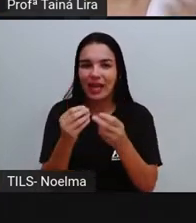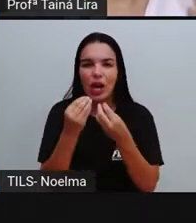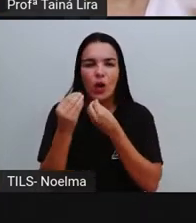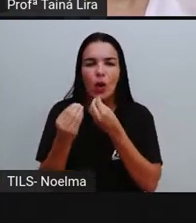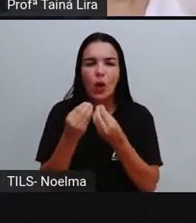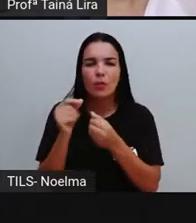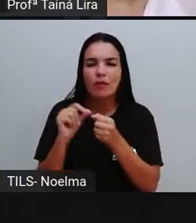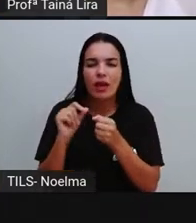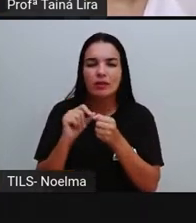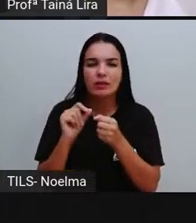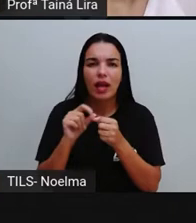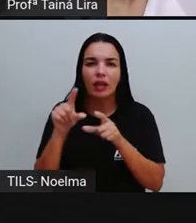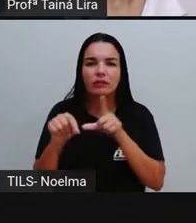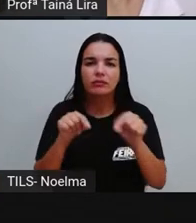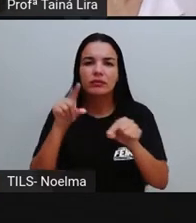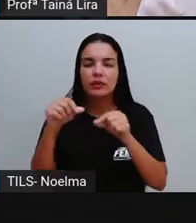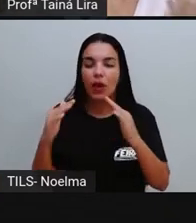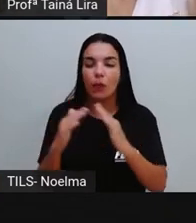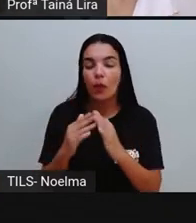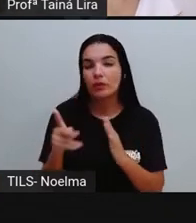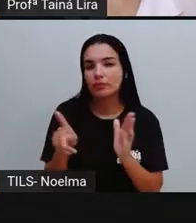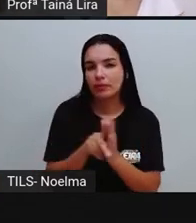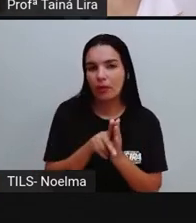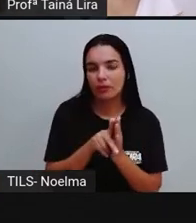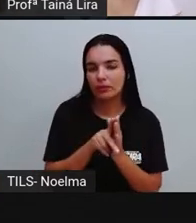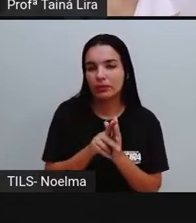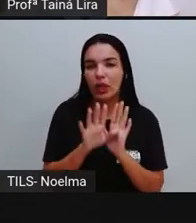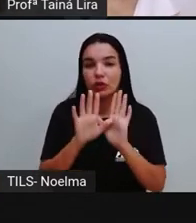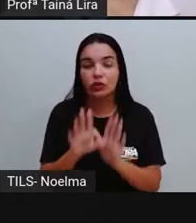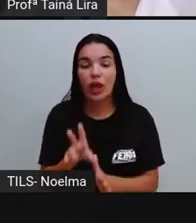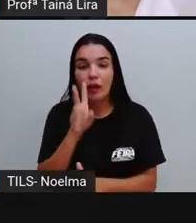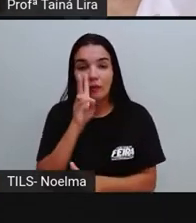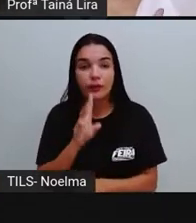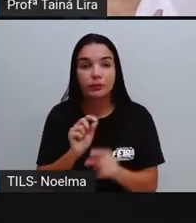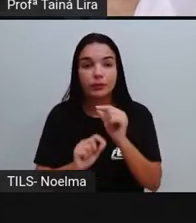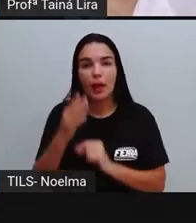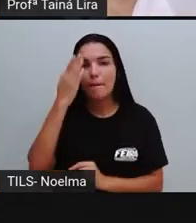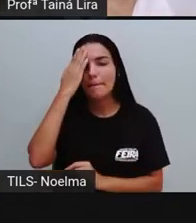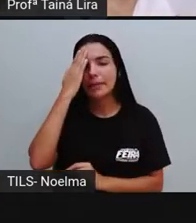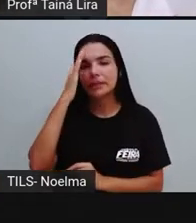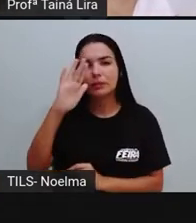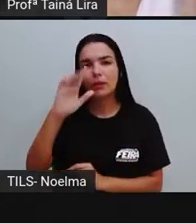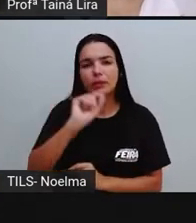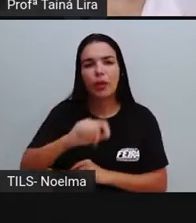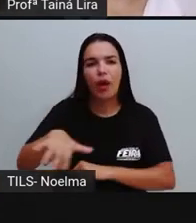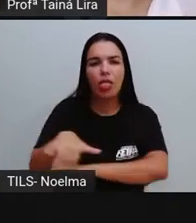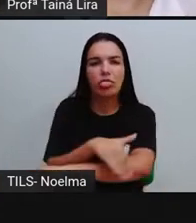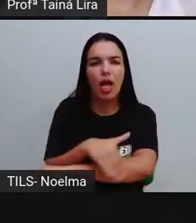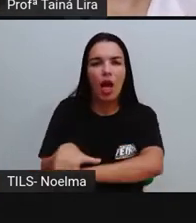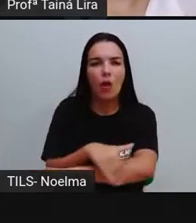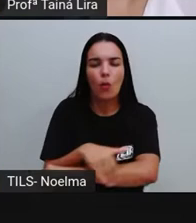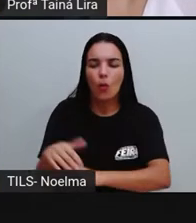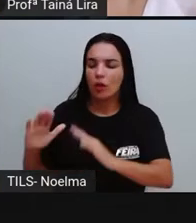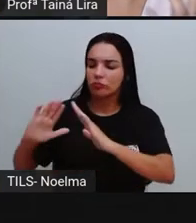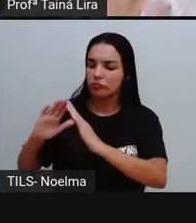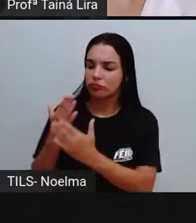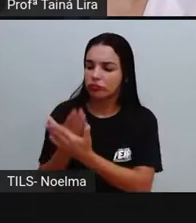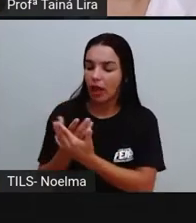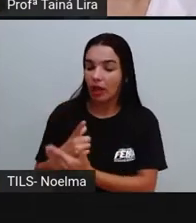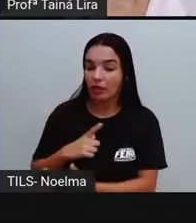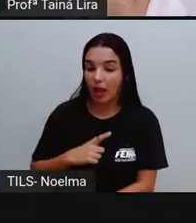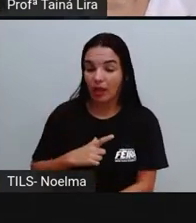a coleta seletiva em casa. Nós já vimos, né, que principalmente na rua, na escola, nós temos as